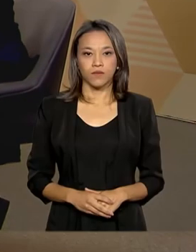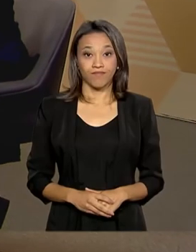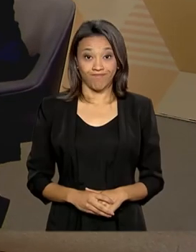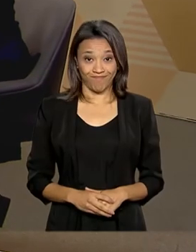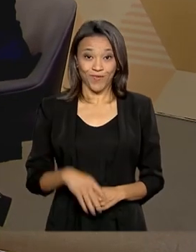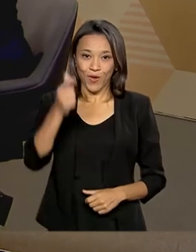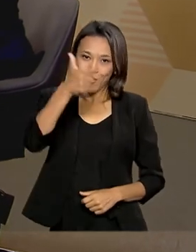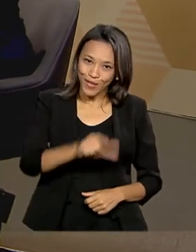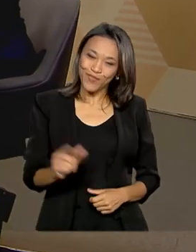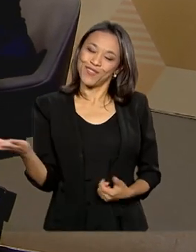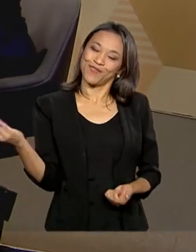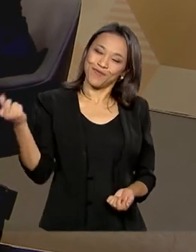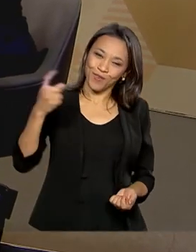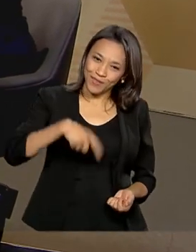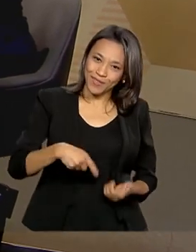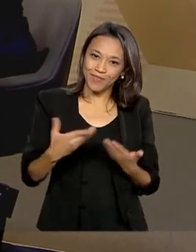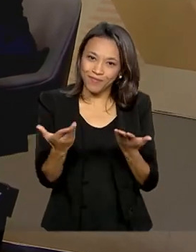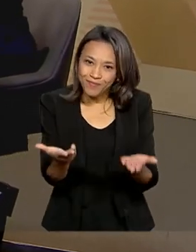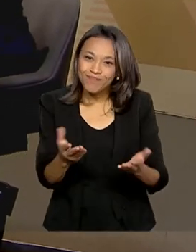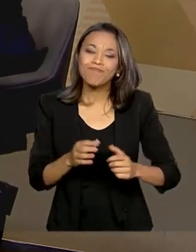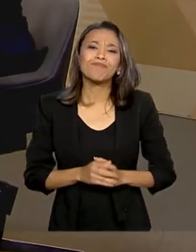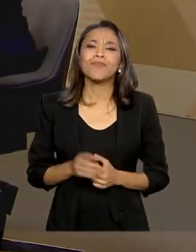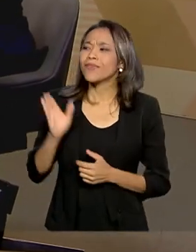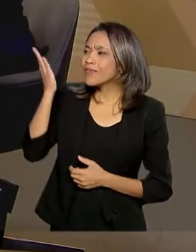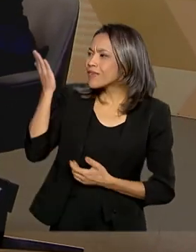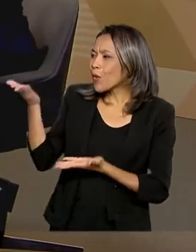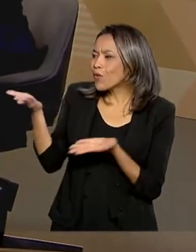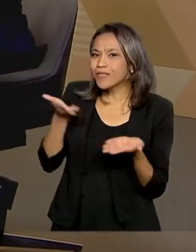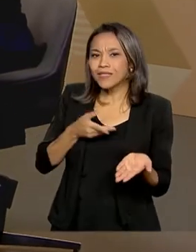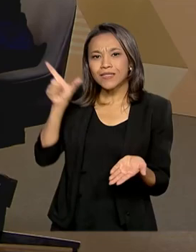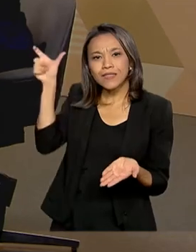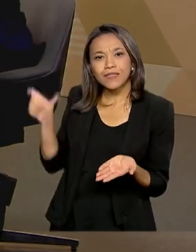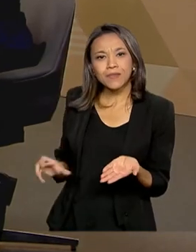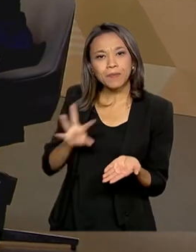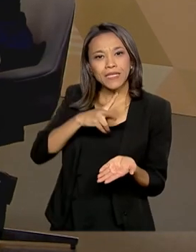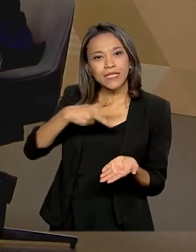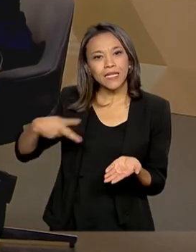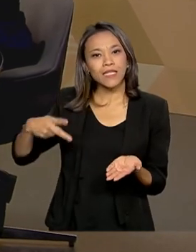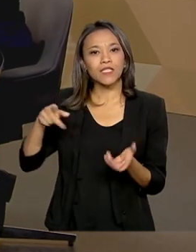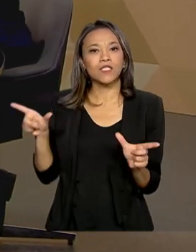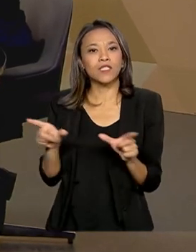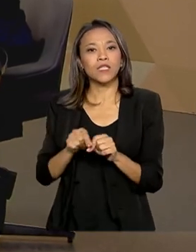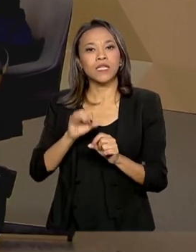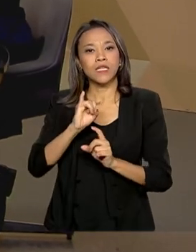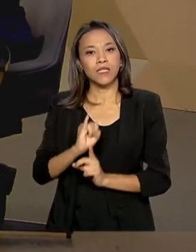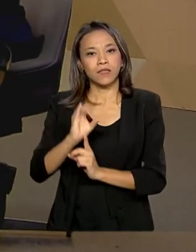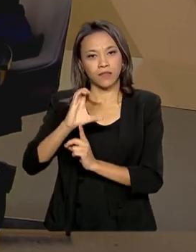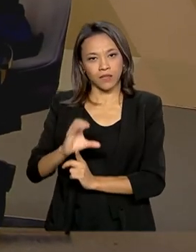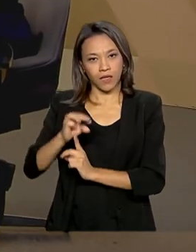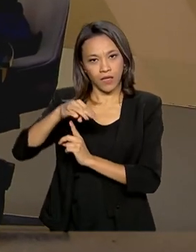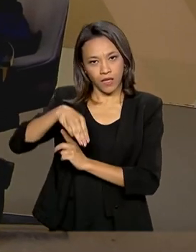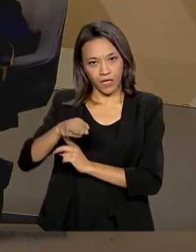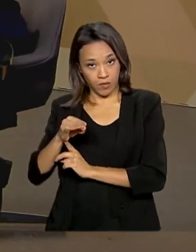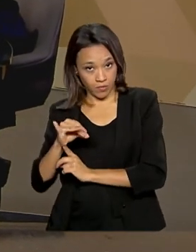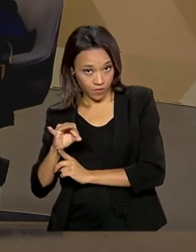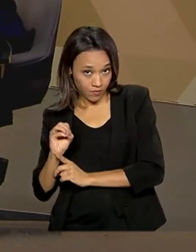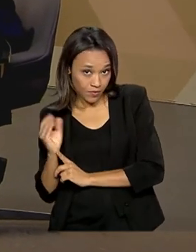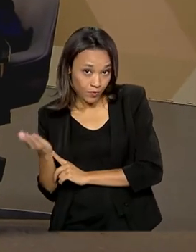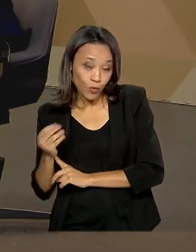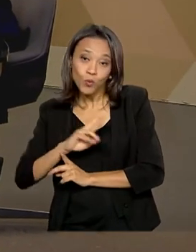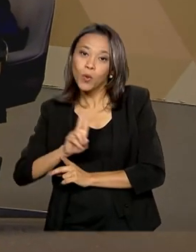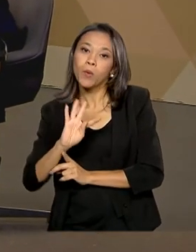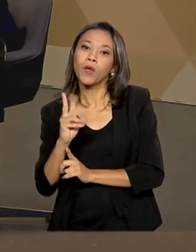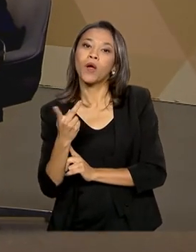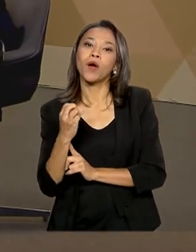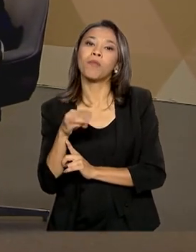De volta com o Brasil em pauta, o convidado é o presidente do Instituto Chico Mendes de Conservação da Biodiversidade, Homero